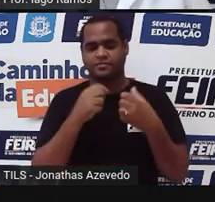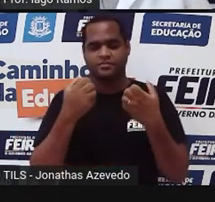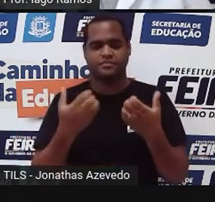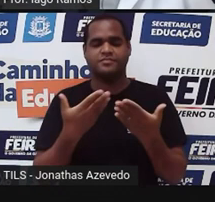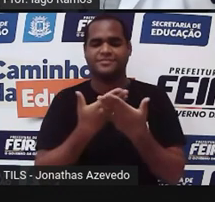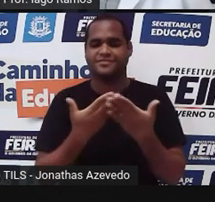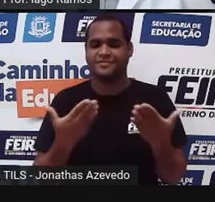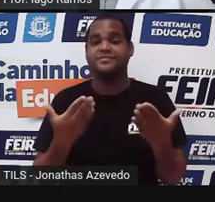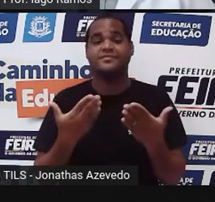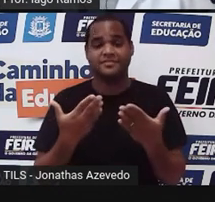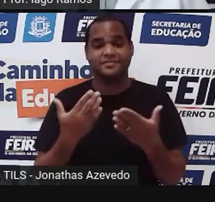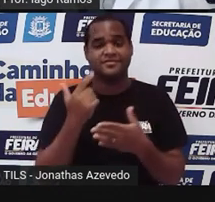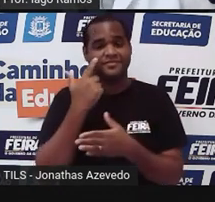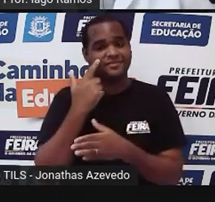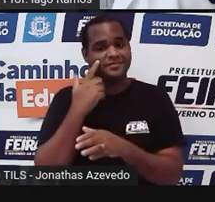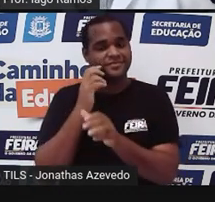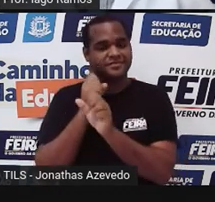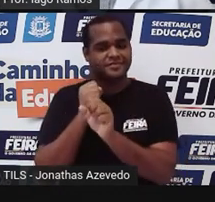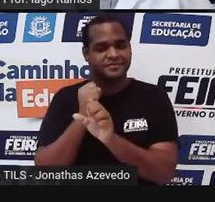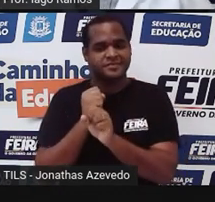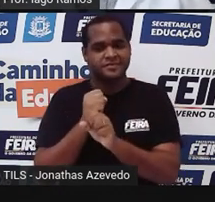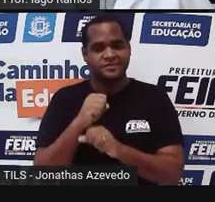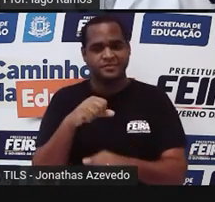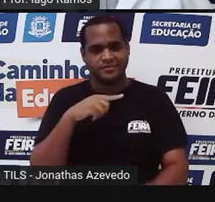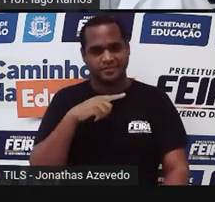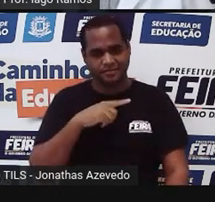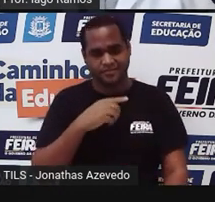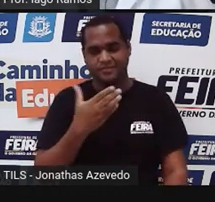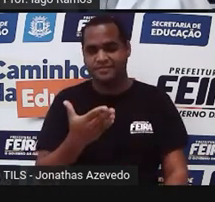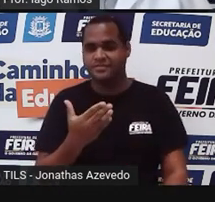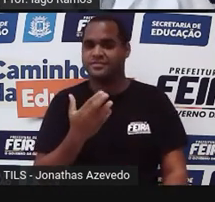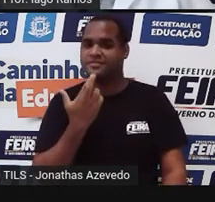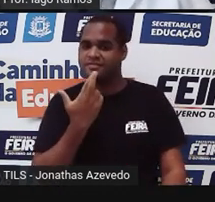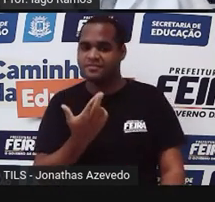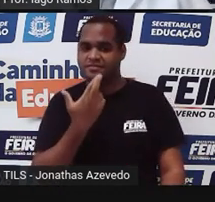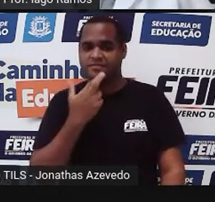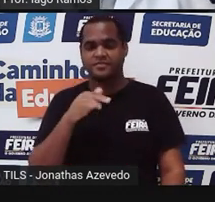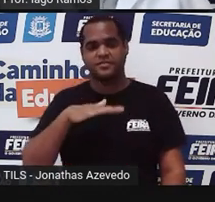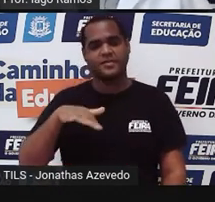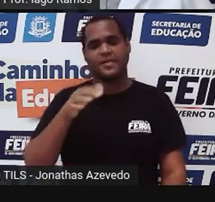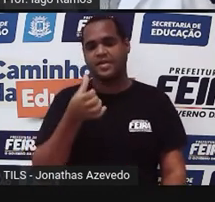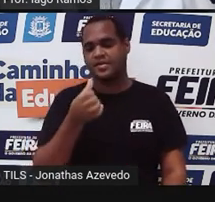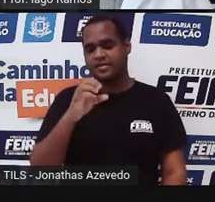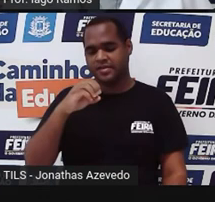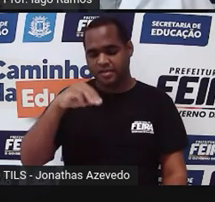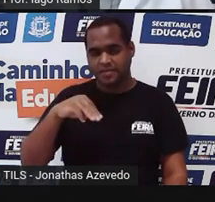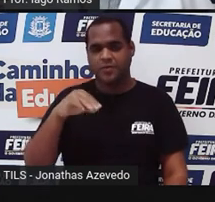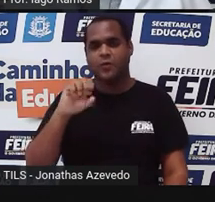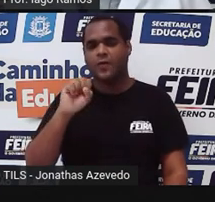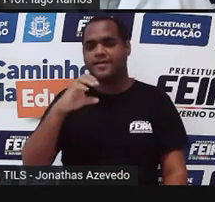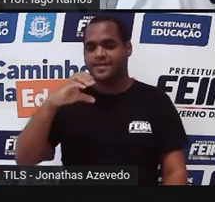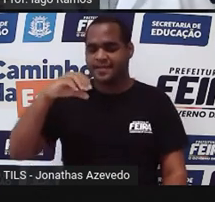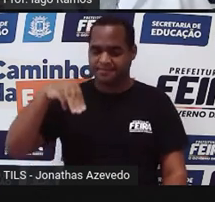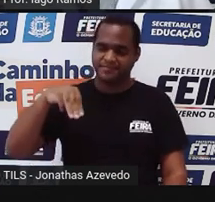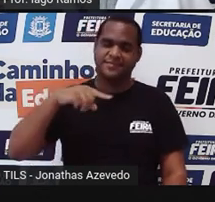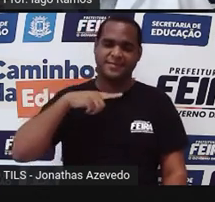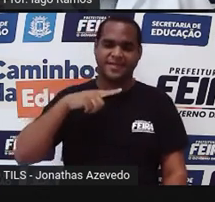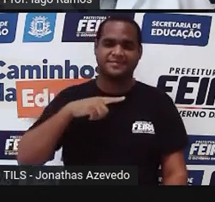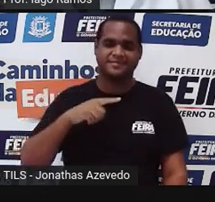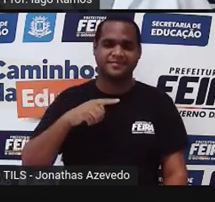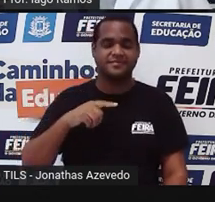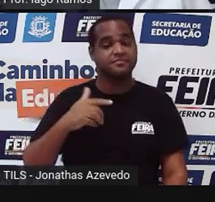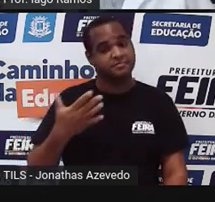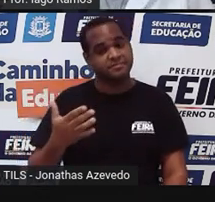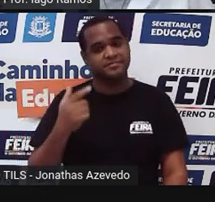Faça esse cálculozinho, Considere um losango com diagonais de medida 6 centímetros e 8 centímetros. As